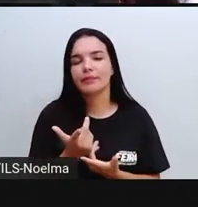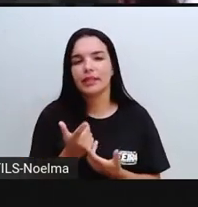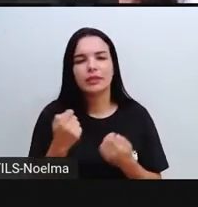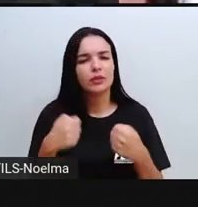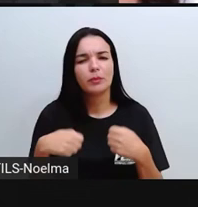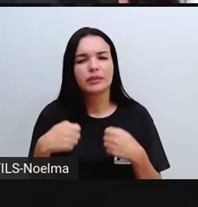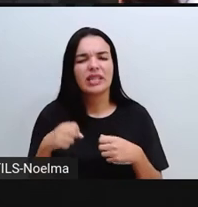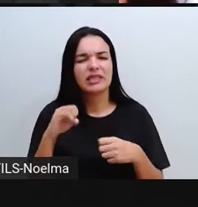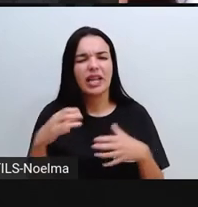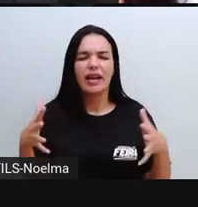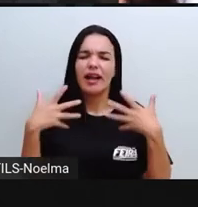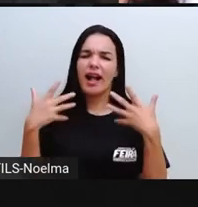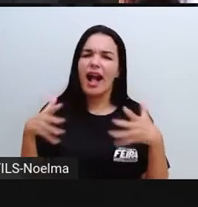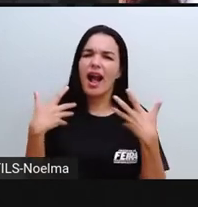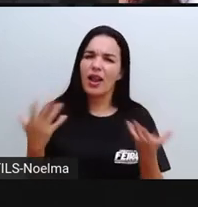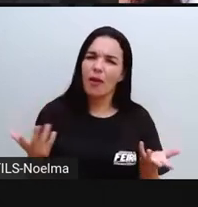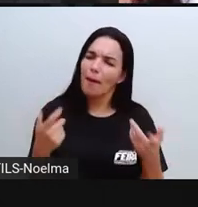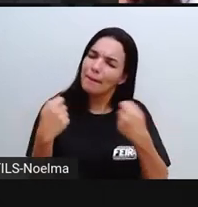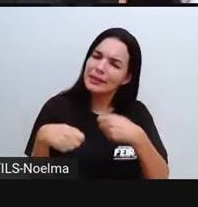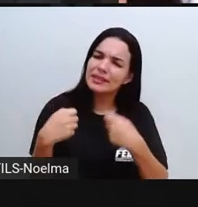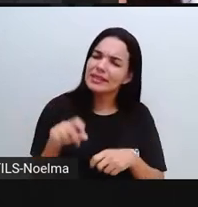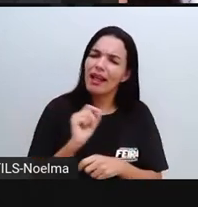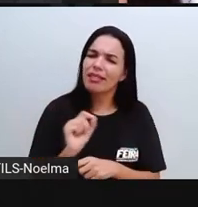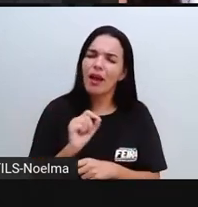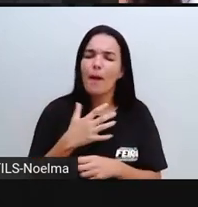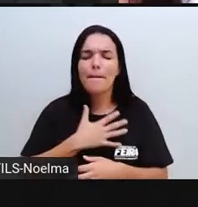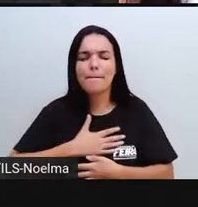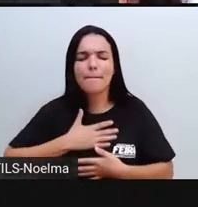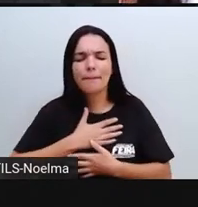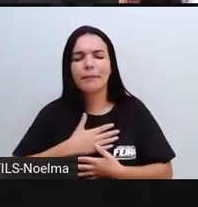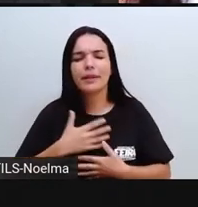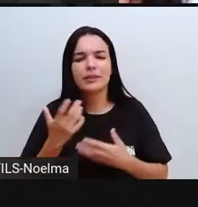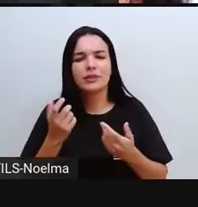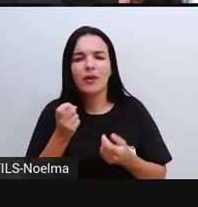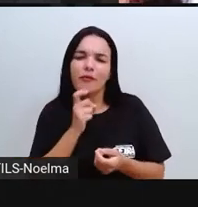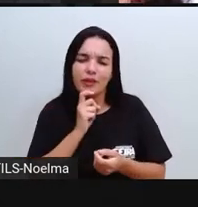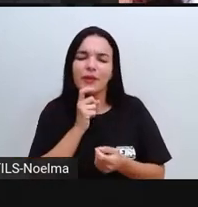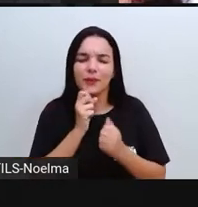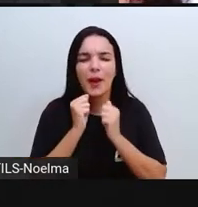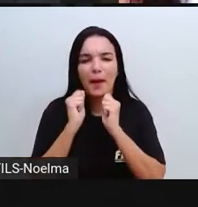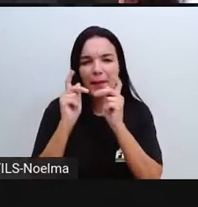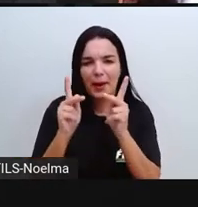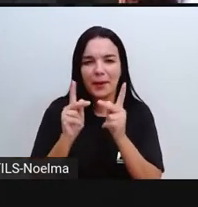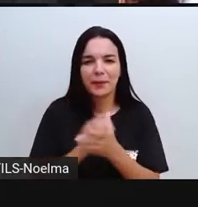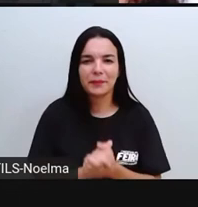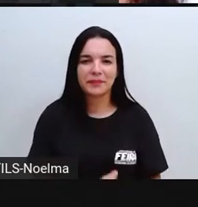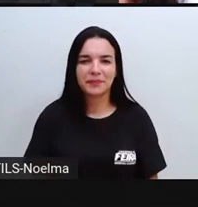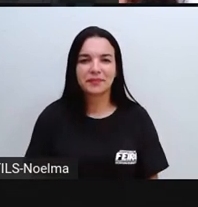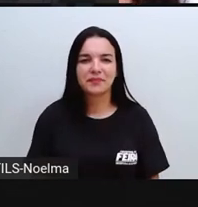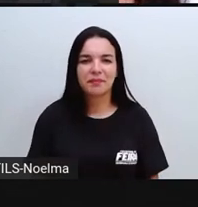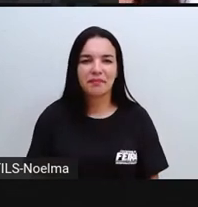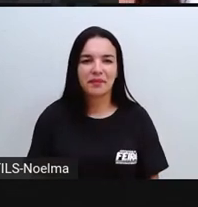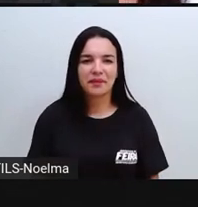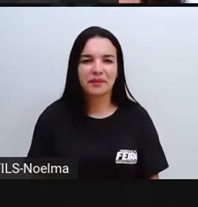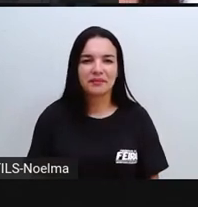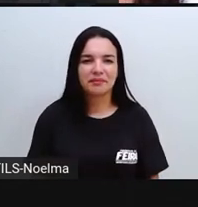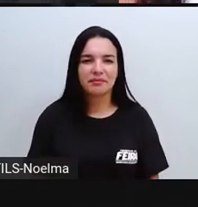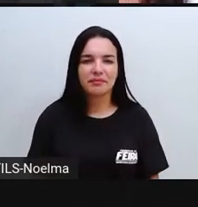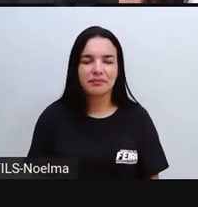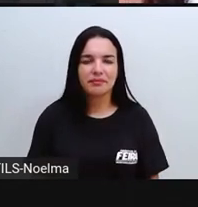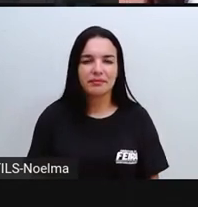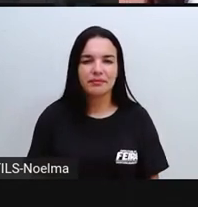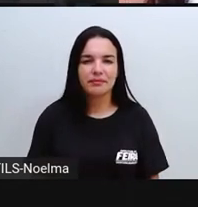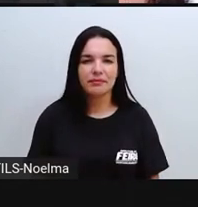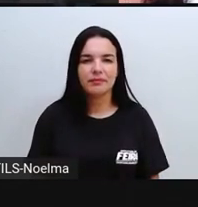verão, gente, tá calor, a gente tem que tomar um banho mais frio, né? Que aí a gente vai estar economizando água e deixar pra tomar